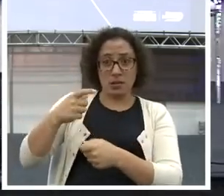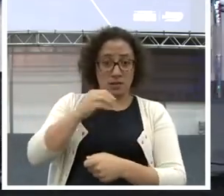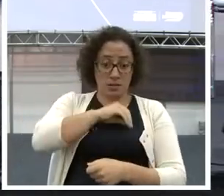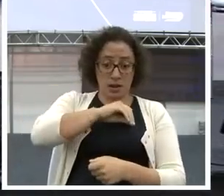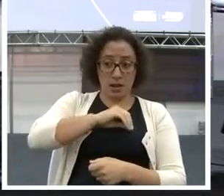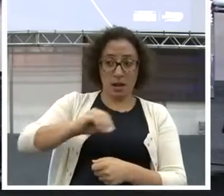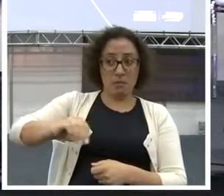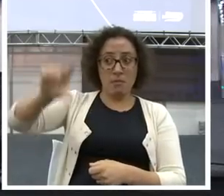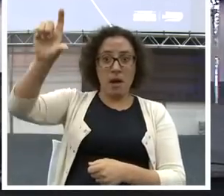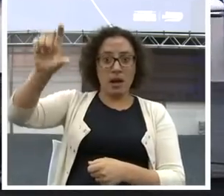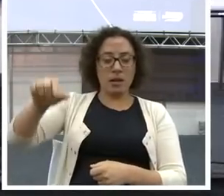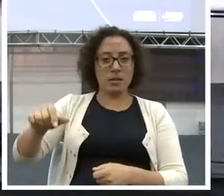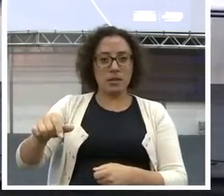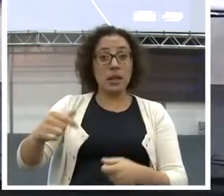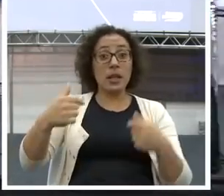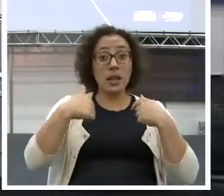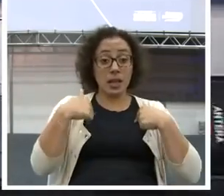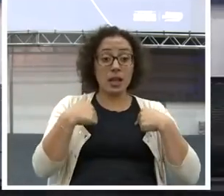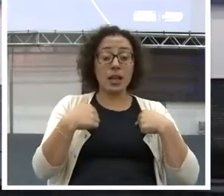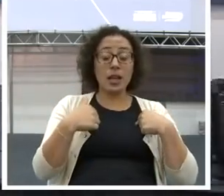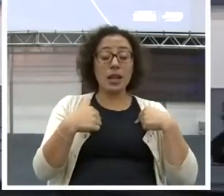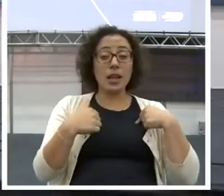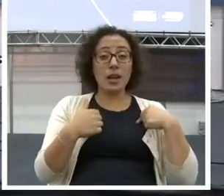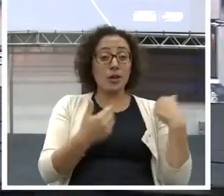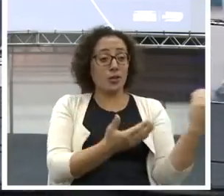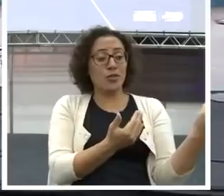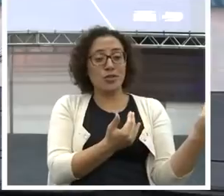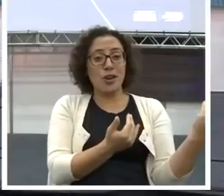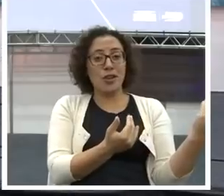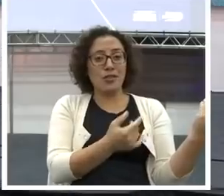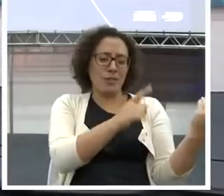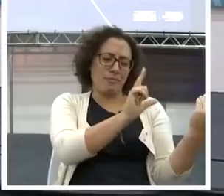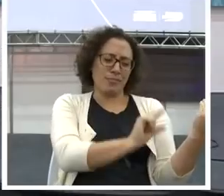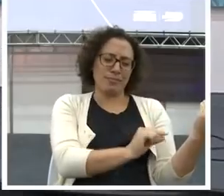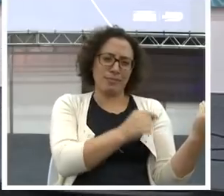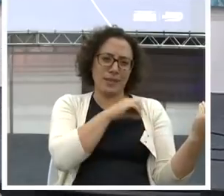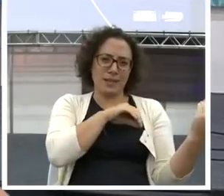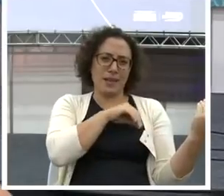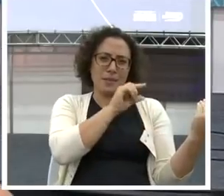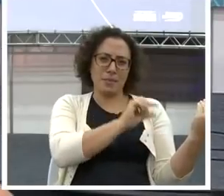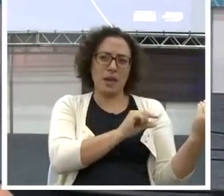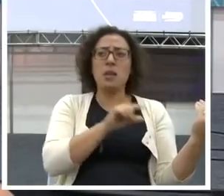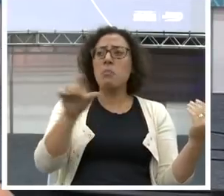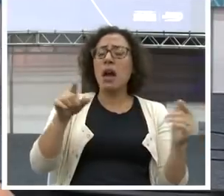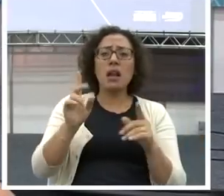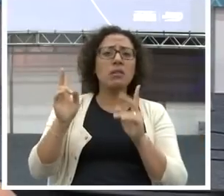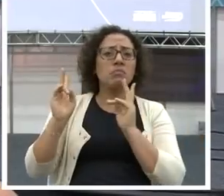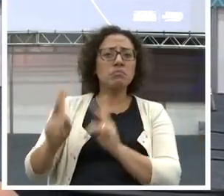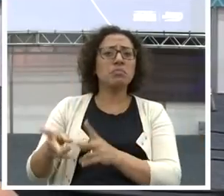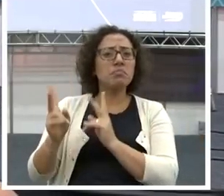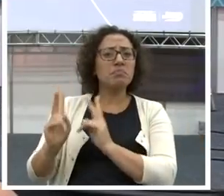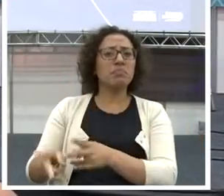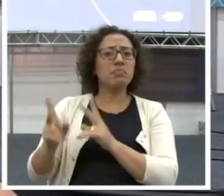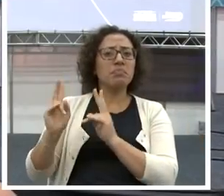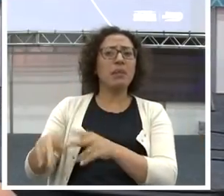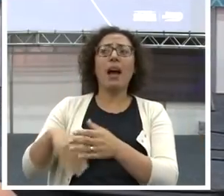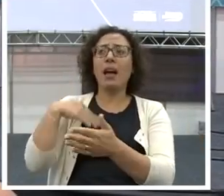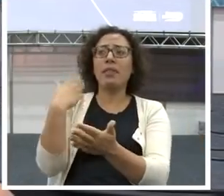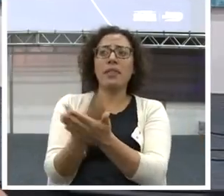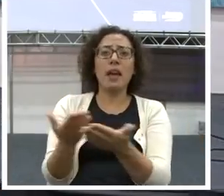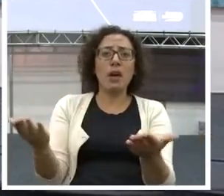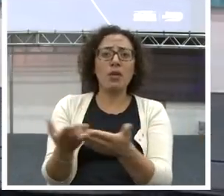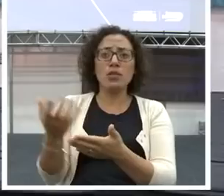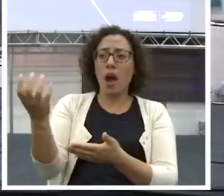Mas ele permaneceu lá. Porque é uma zona de conforto. Ele não tinha mente milionária. Ficou lá fazendo a mesma coisa. Está lá até hoje. Vai se